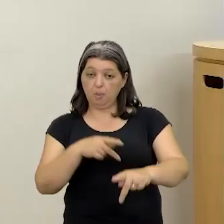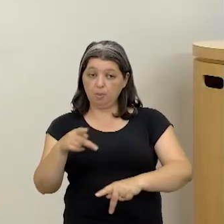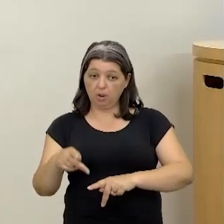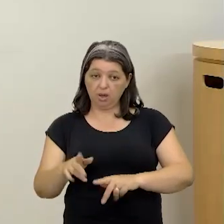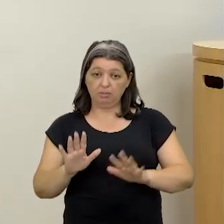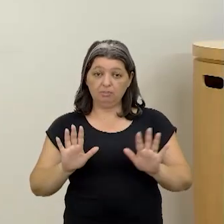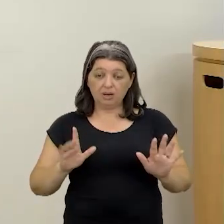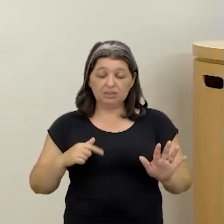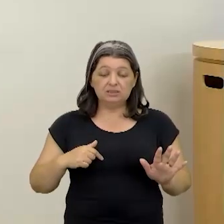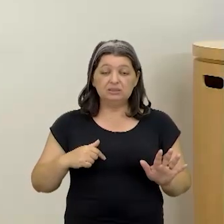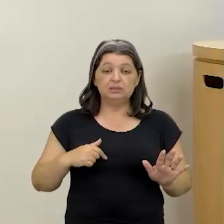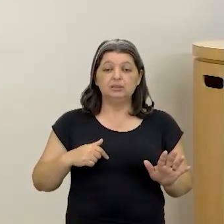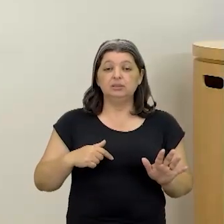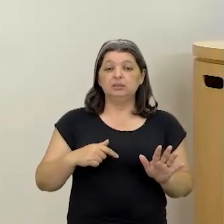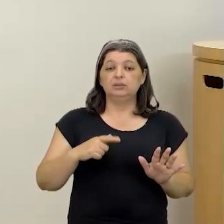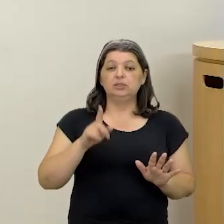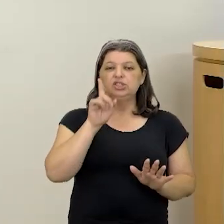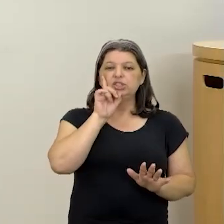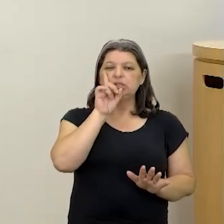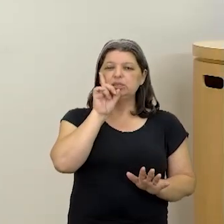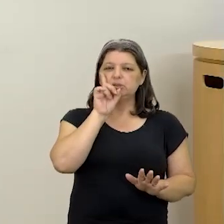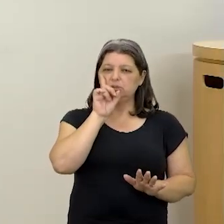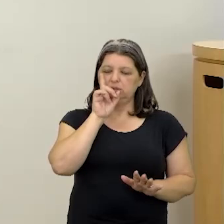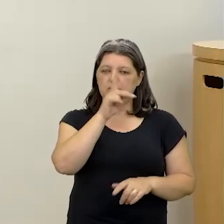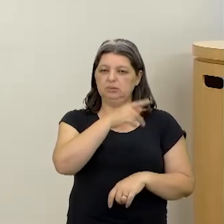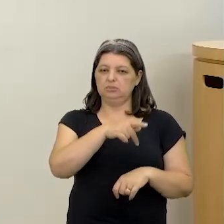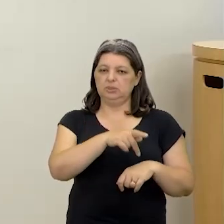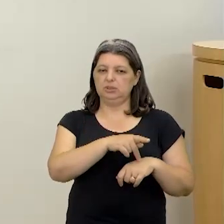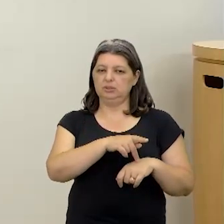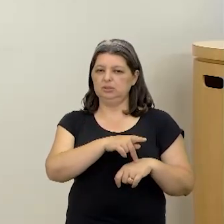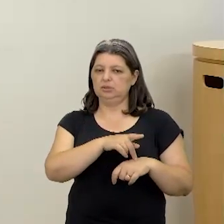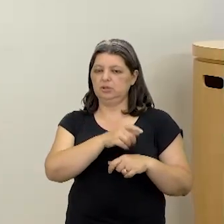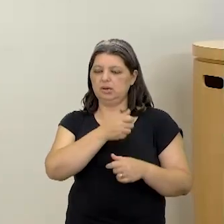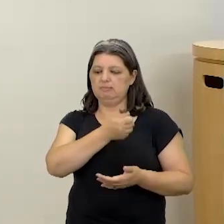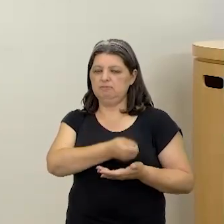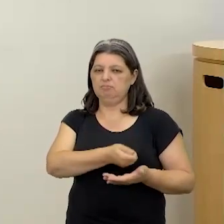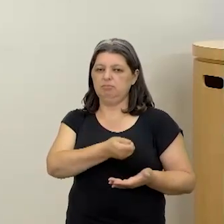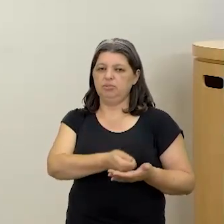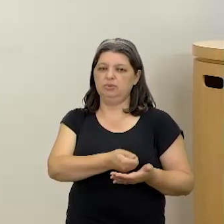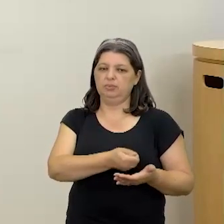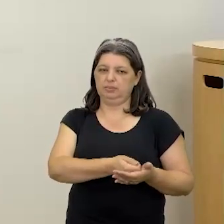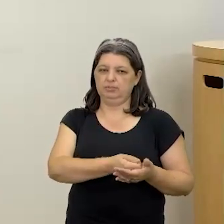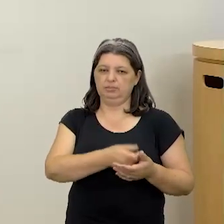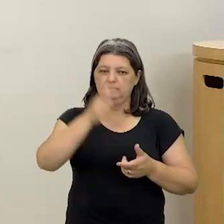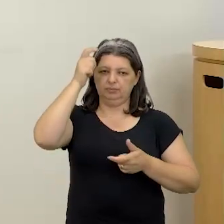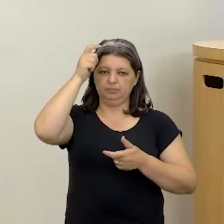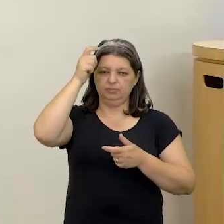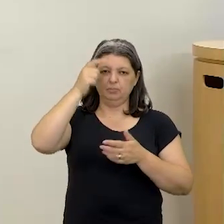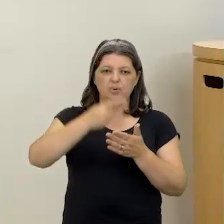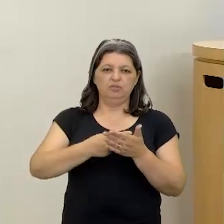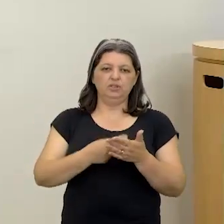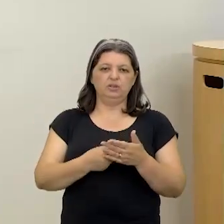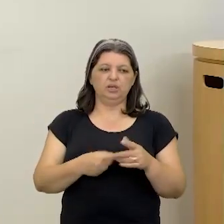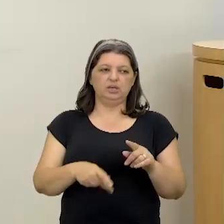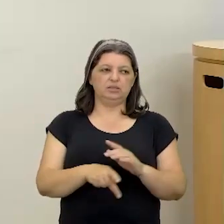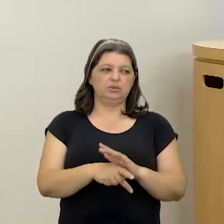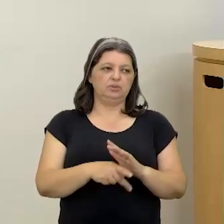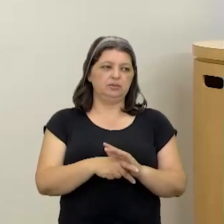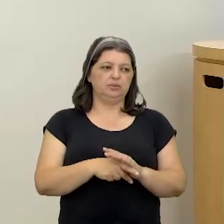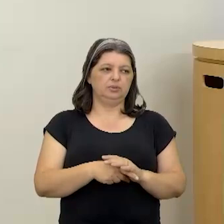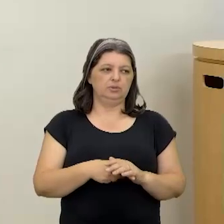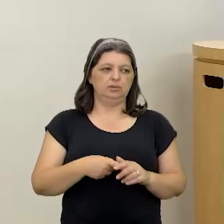Só que a reação dos Estados Unidos forçou o Fidel Castro para manter a hegemonia,